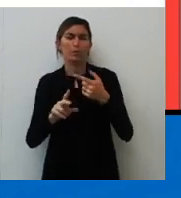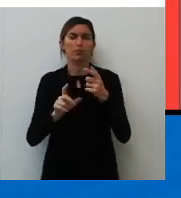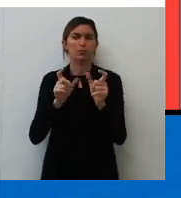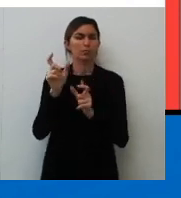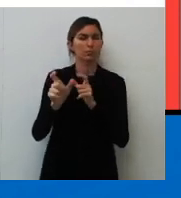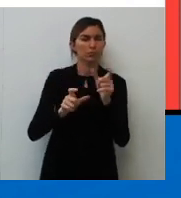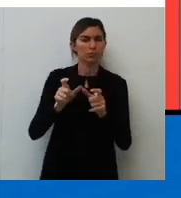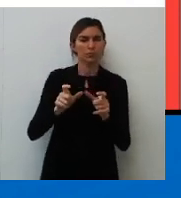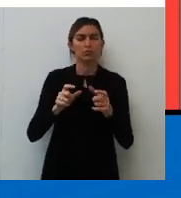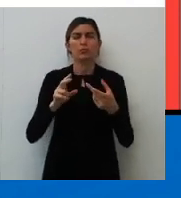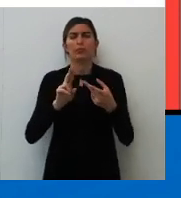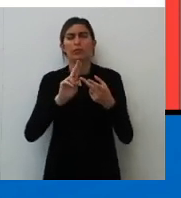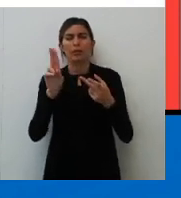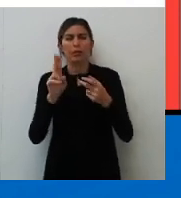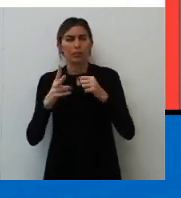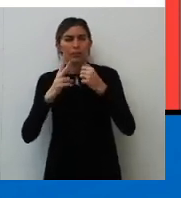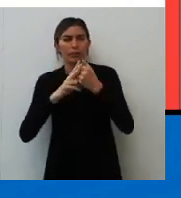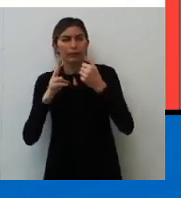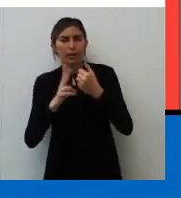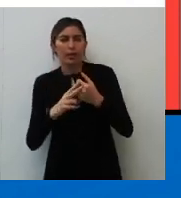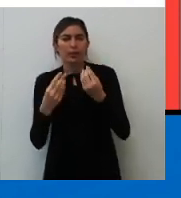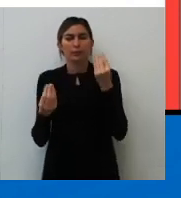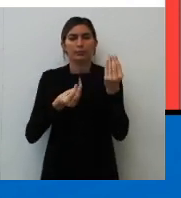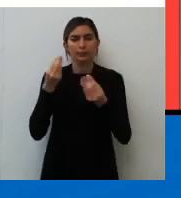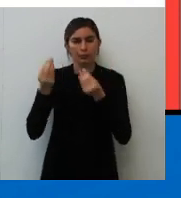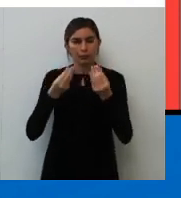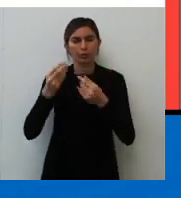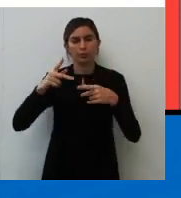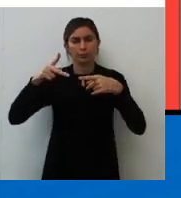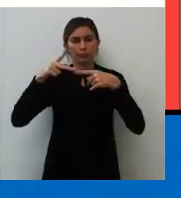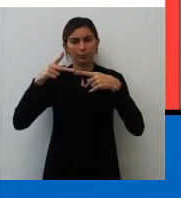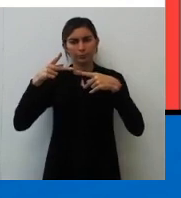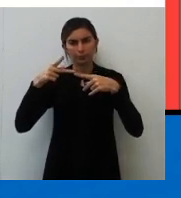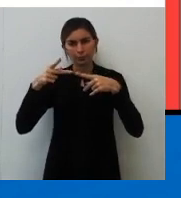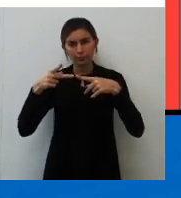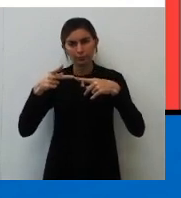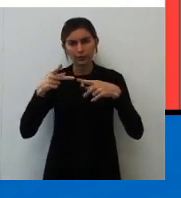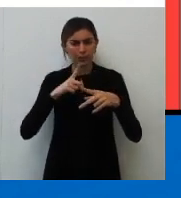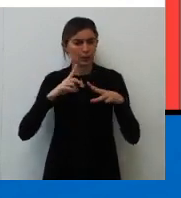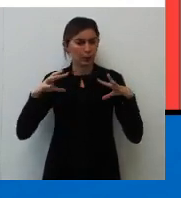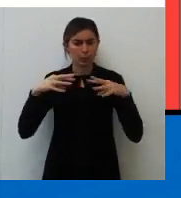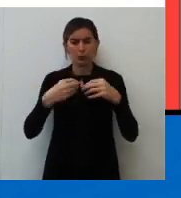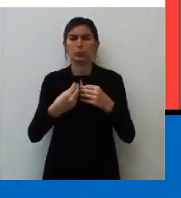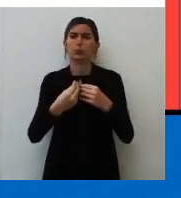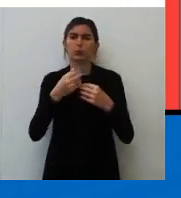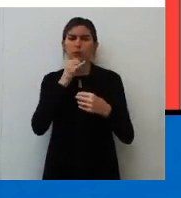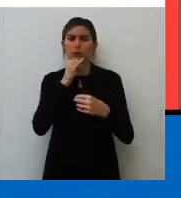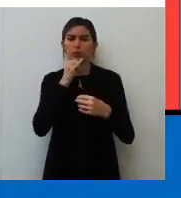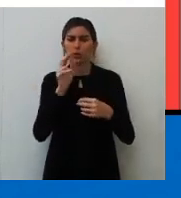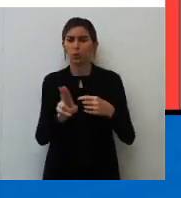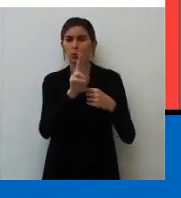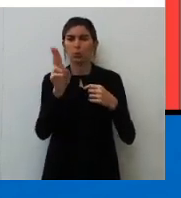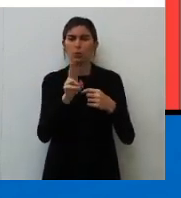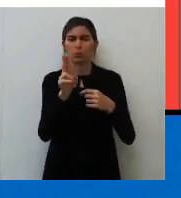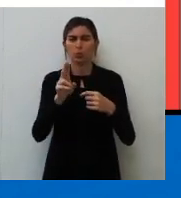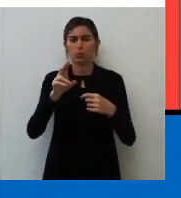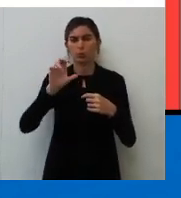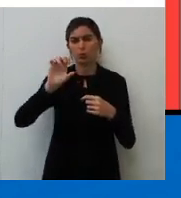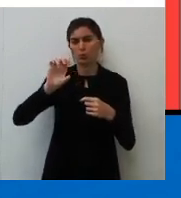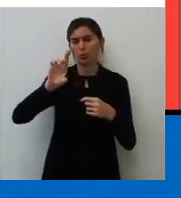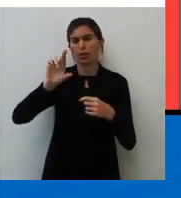ter mais nenhuma. Regência nominal, regência verbal. Porque, gente, preposição tem tudo a ver, por exemplo, com o uso da crase.